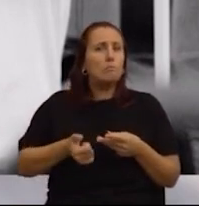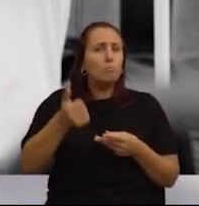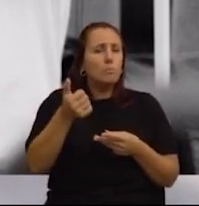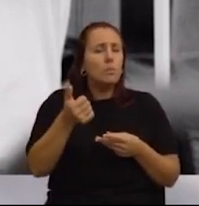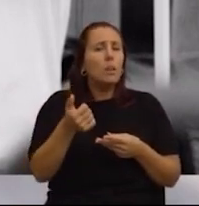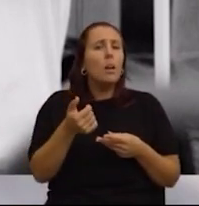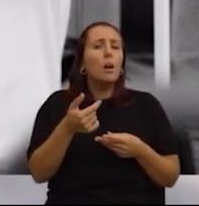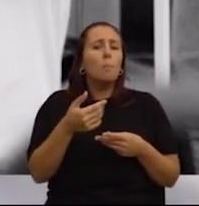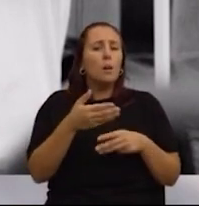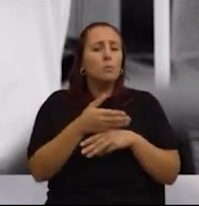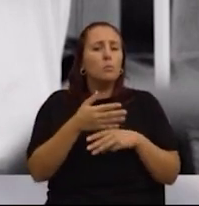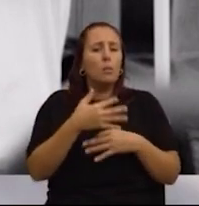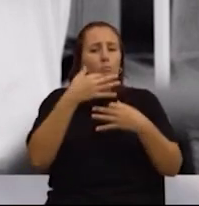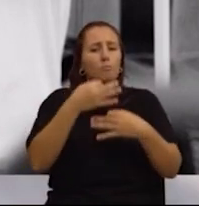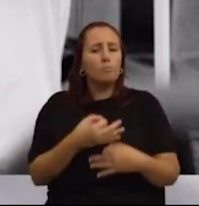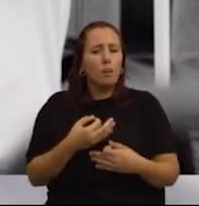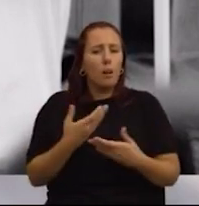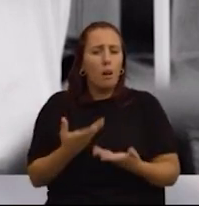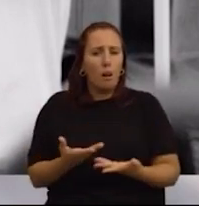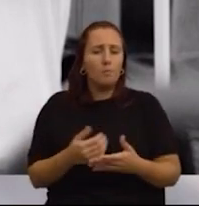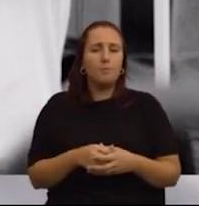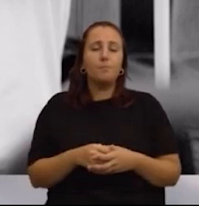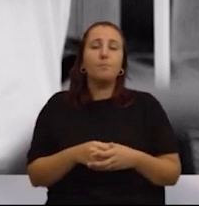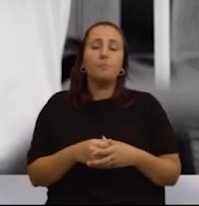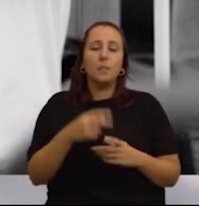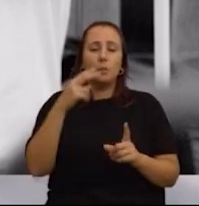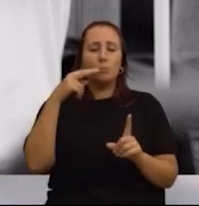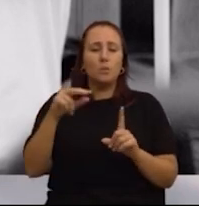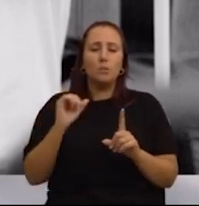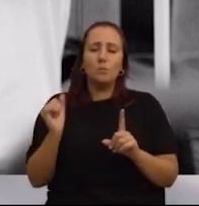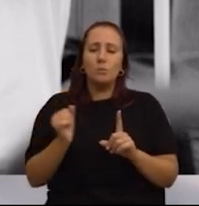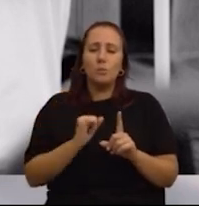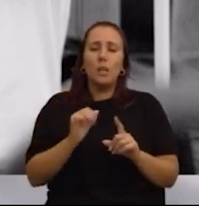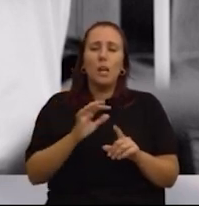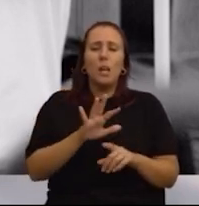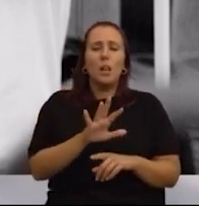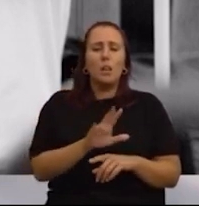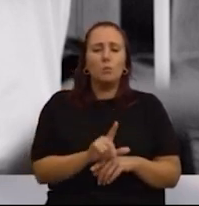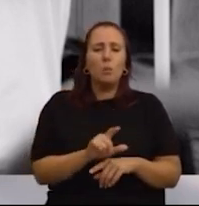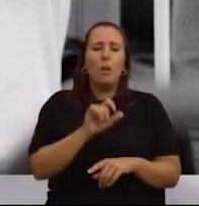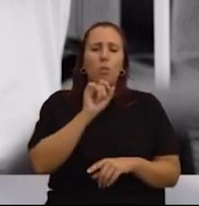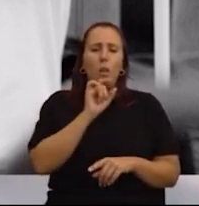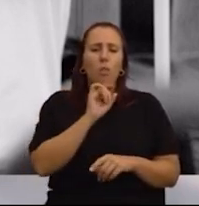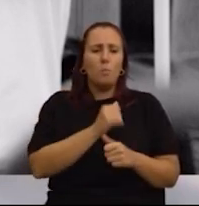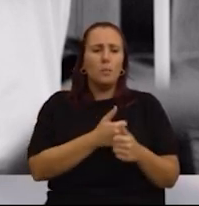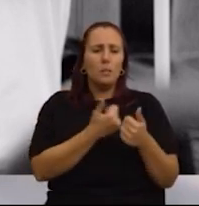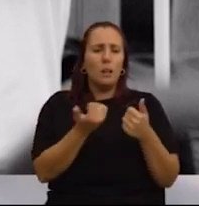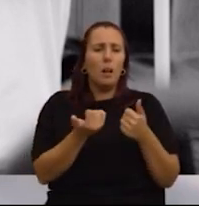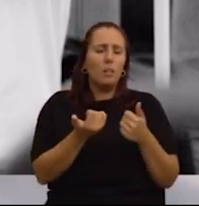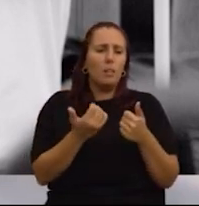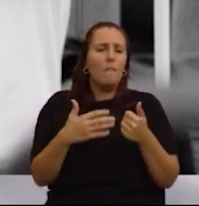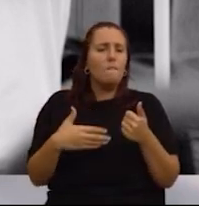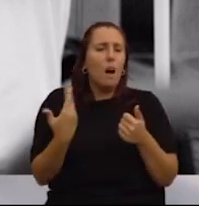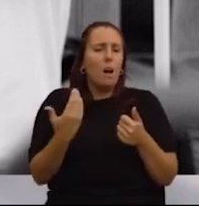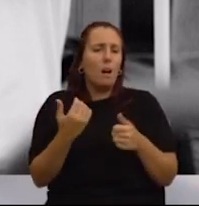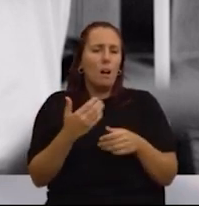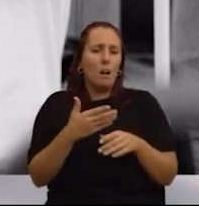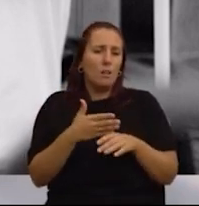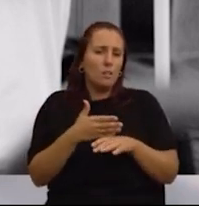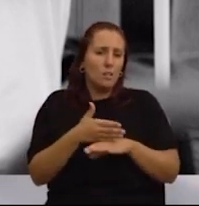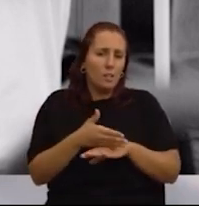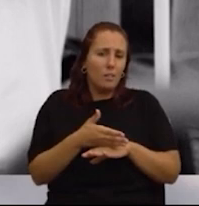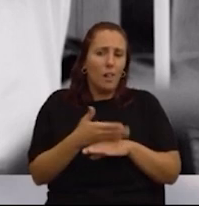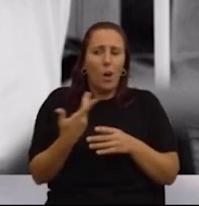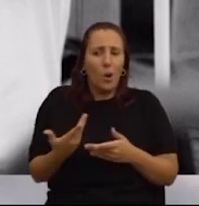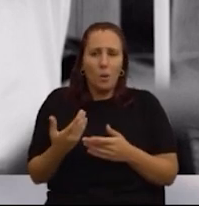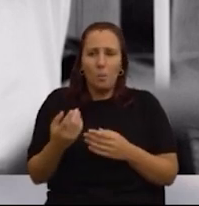assegurar estas acessibilidades. Portanto, no nosso ponto de vista, Lisboa podia ser uma cidade muito mais acessível daquilo que é. No